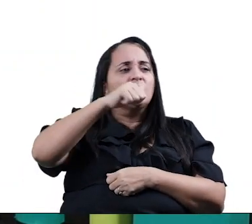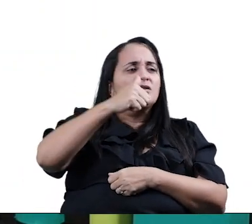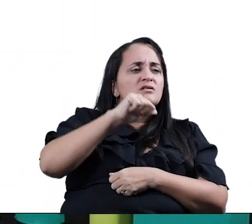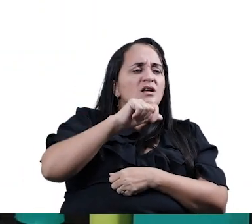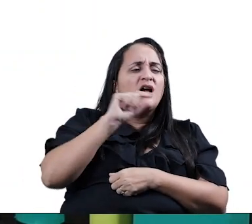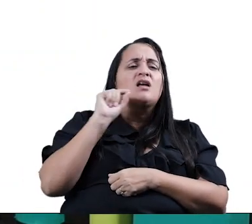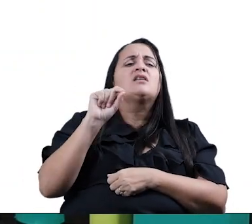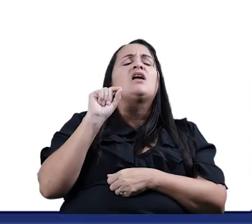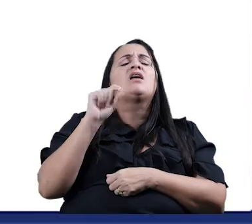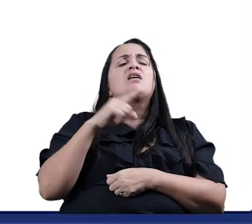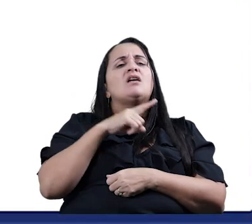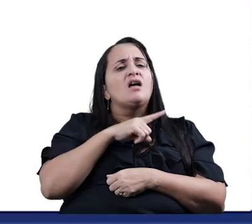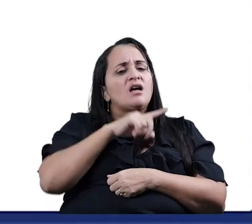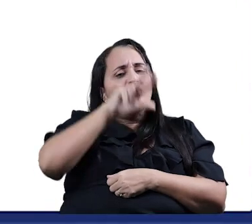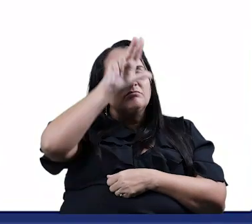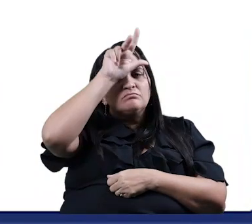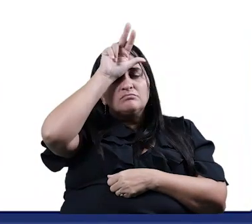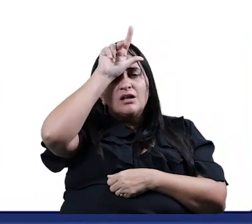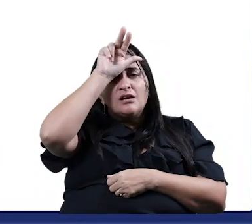barata?